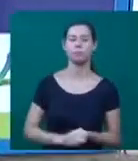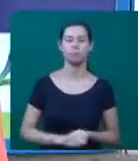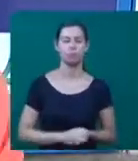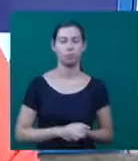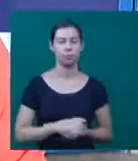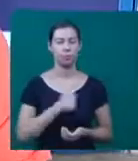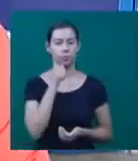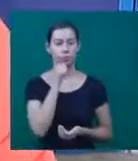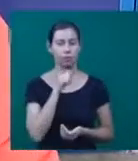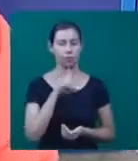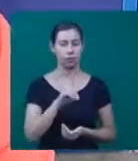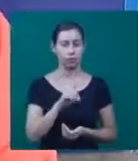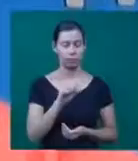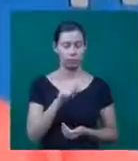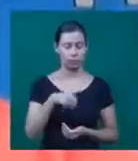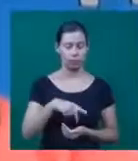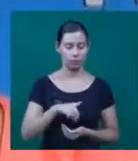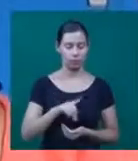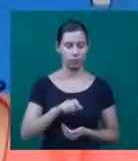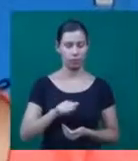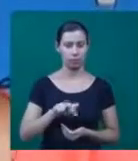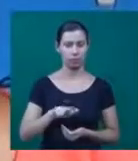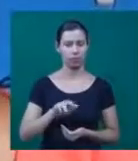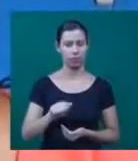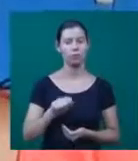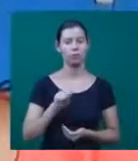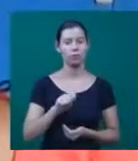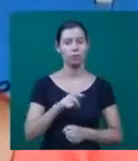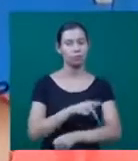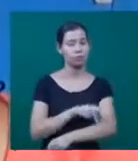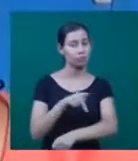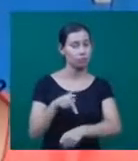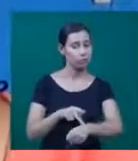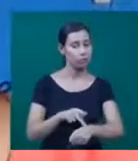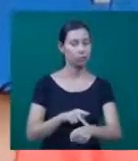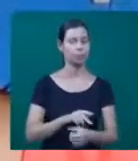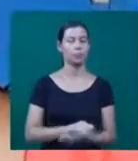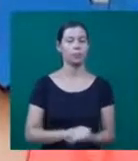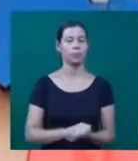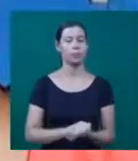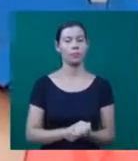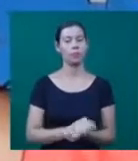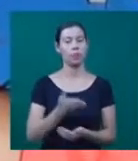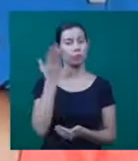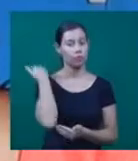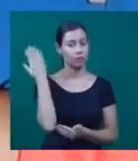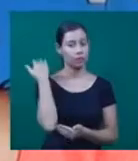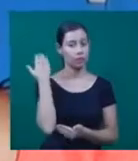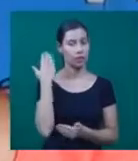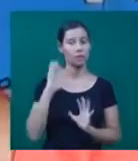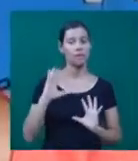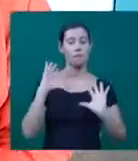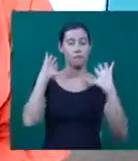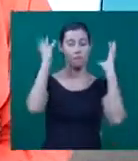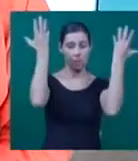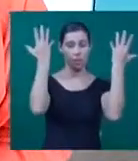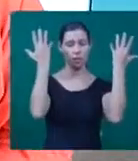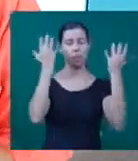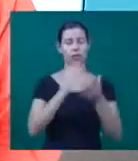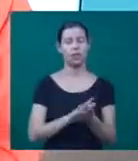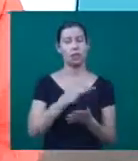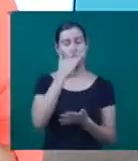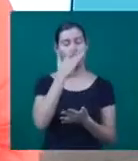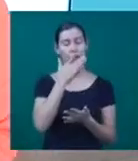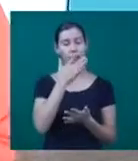e virou figura pública depois de postar em uma rede social relatos de agressão e de injúria racial durante uma festa de formatura. A